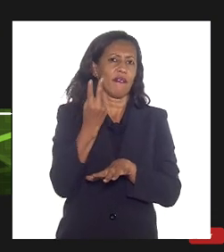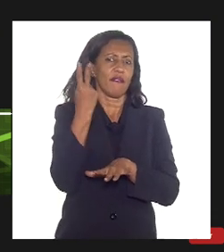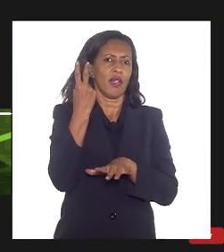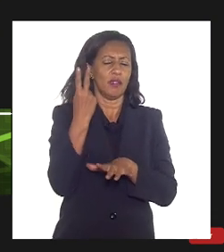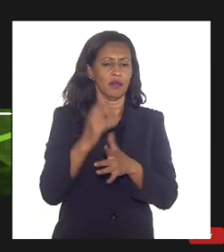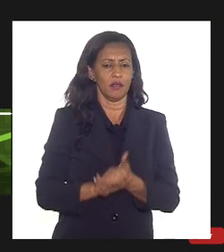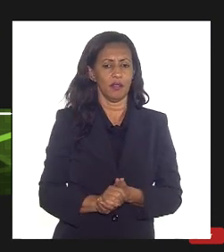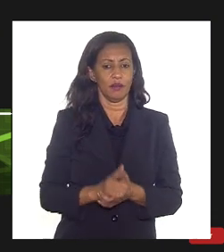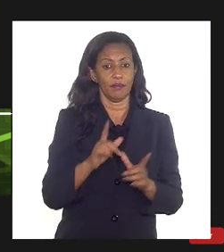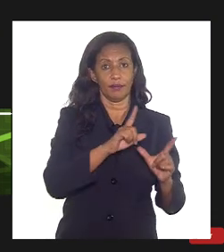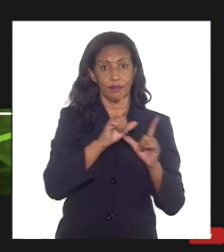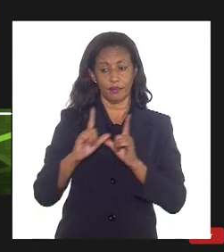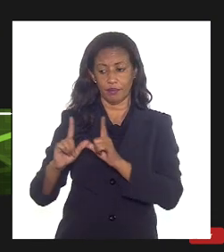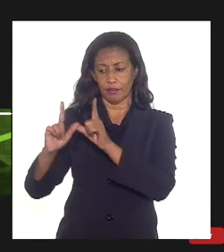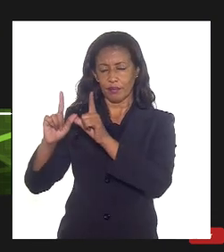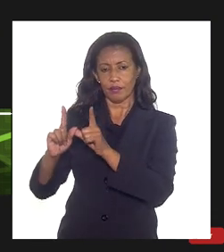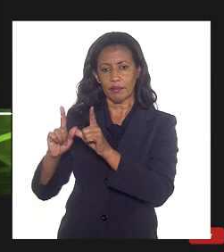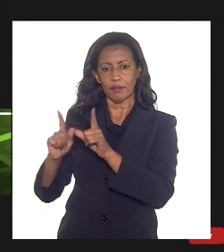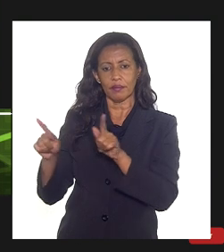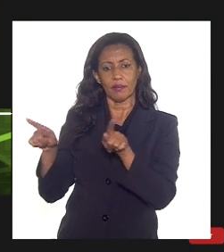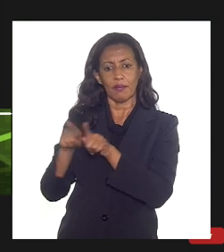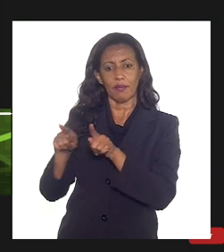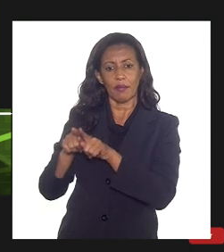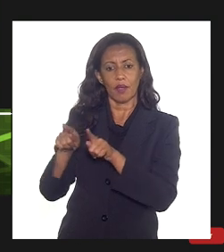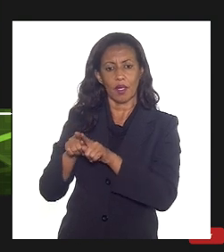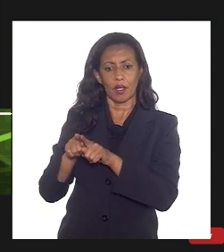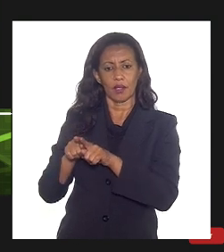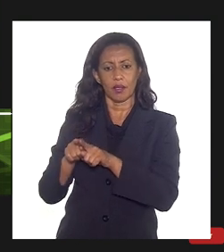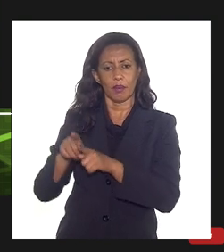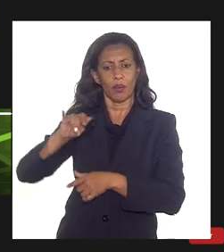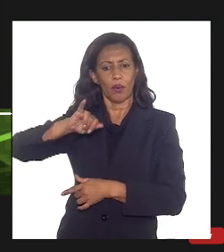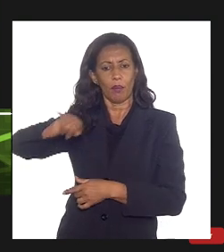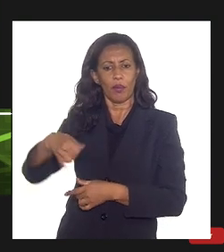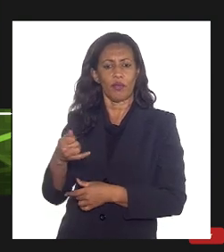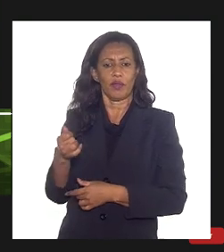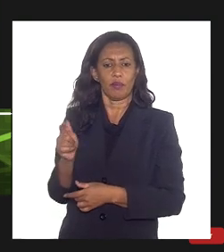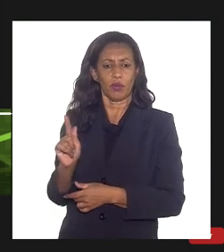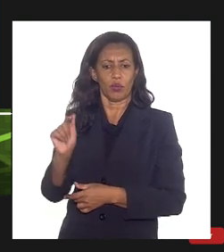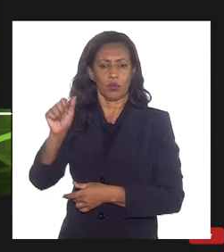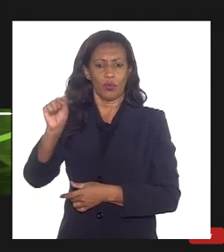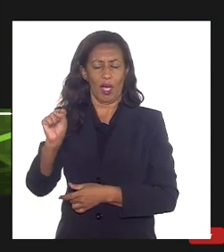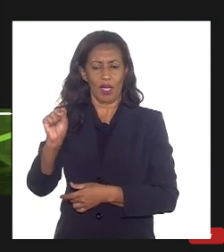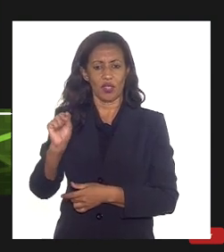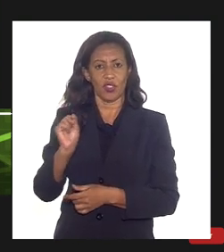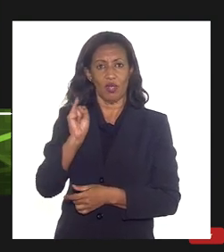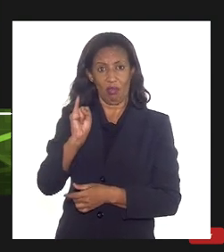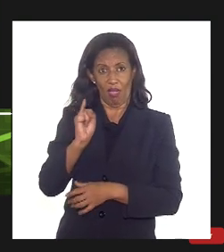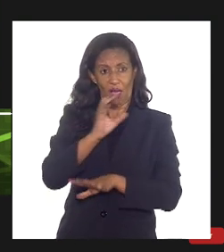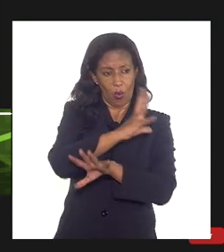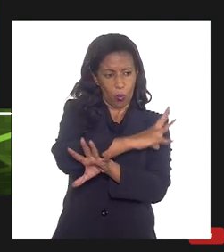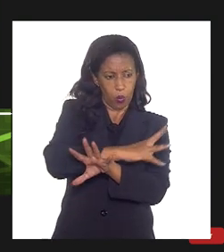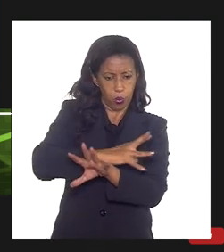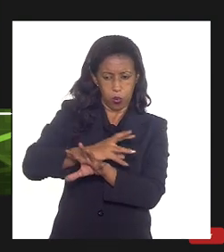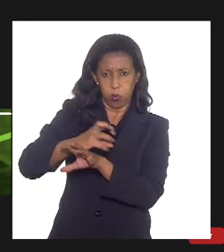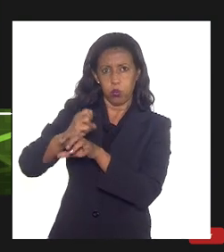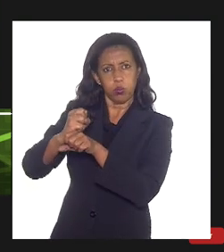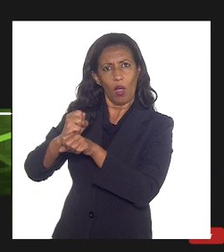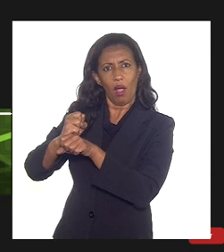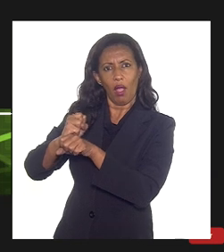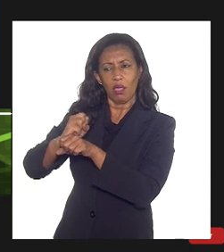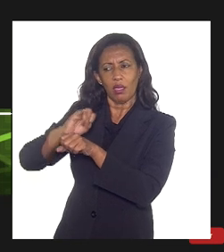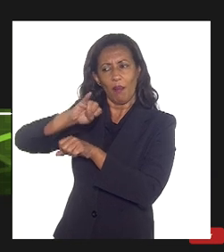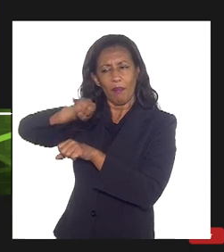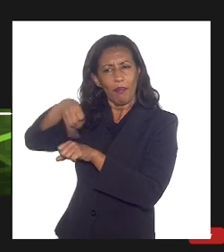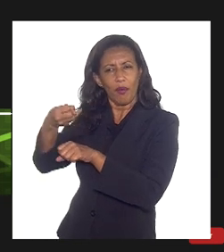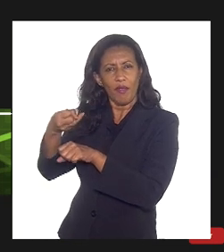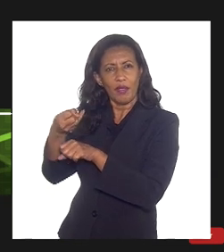e também a questão do aproveitamento do gás se esse gás vai ser aproveitado de forma a exportar